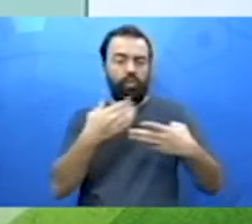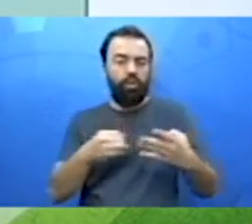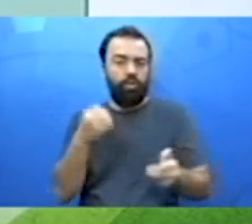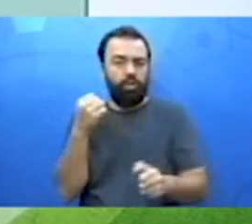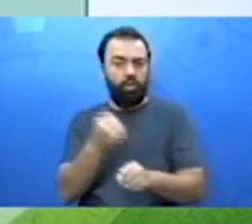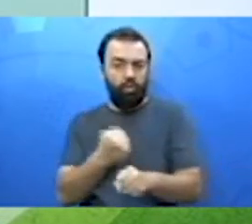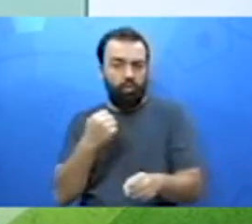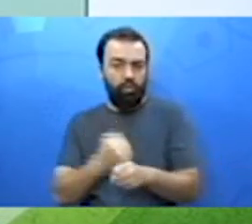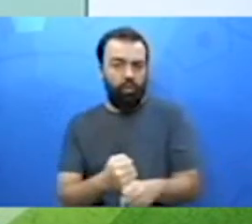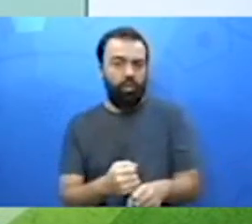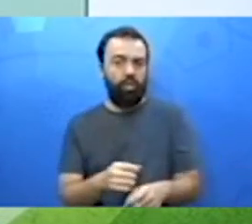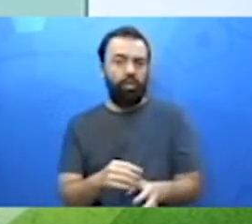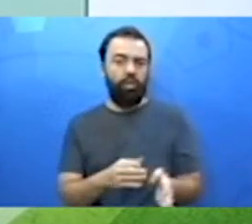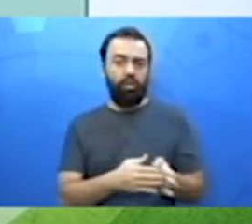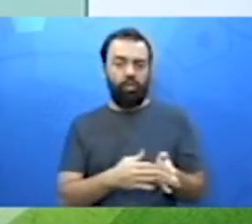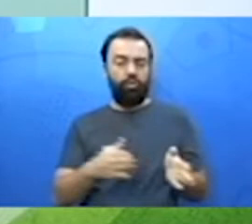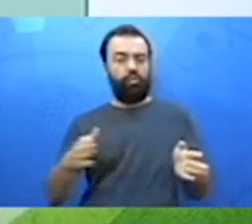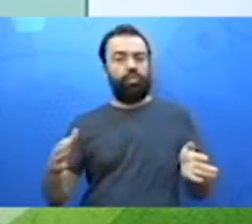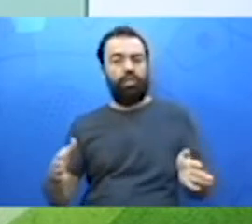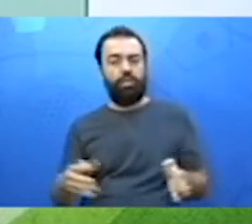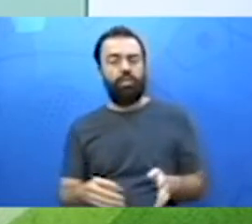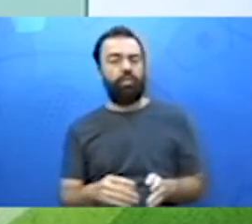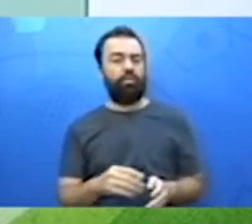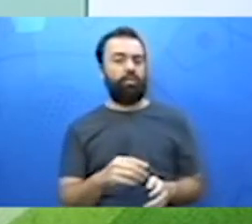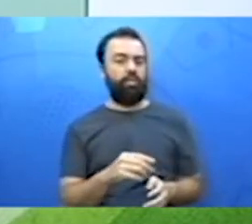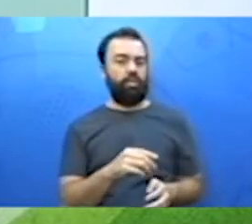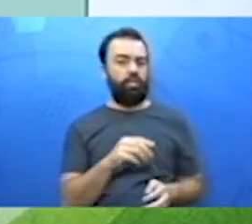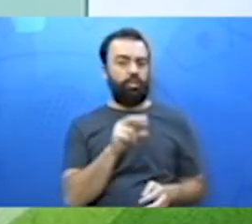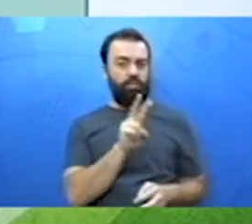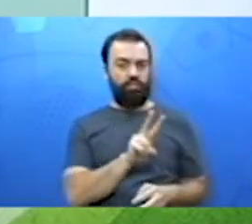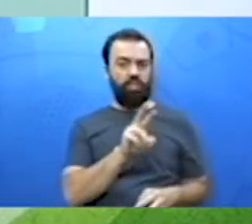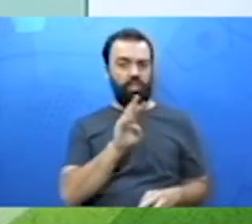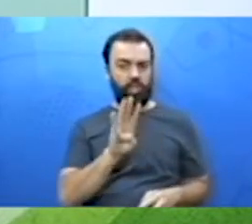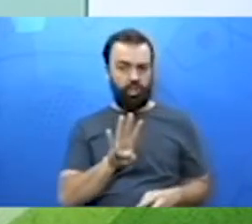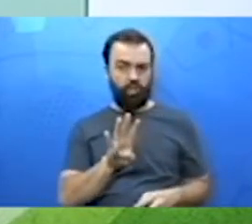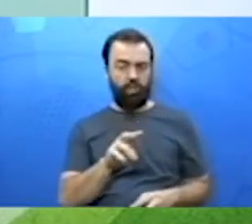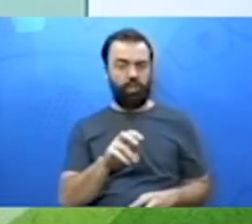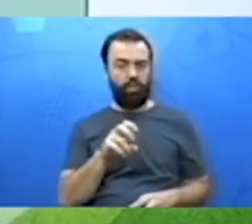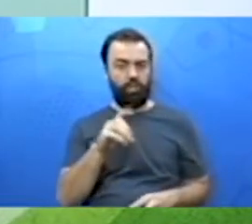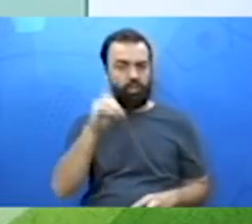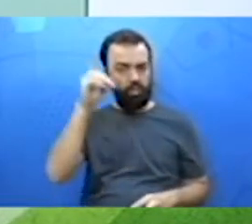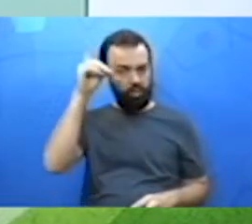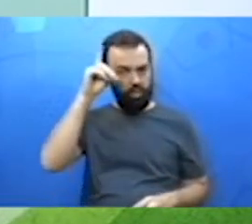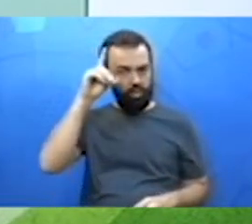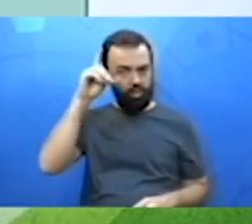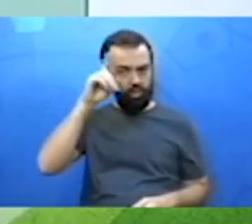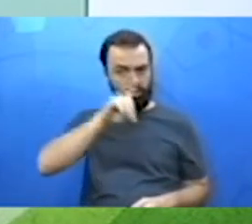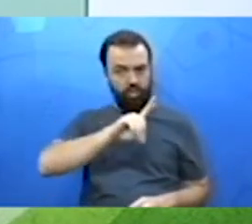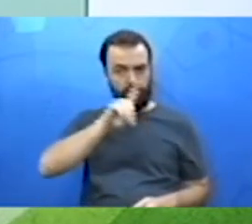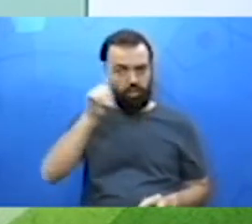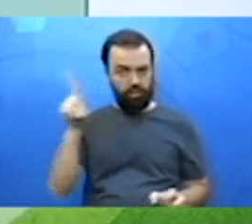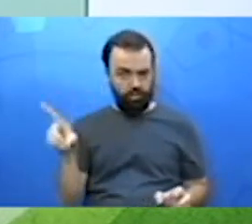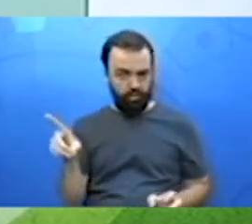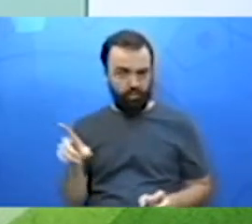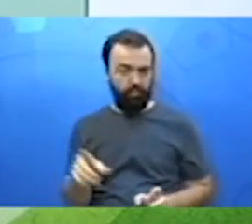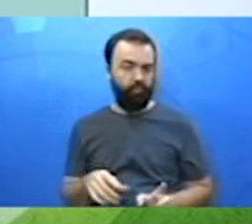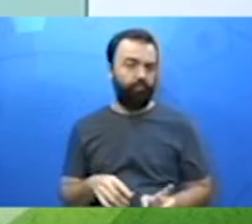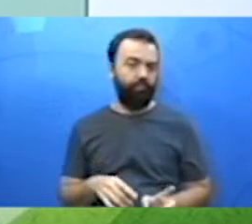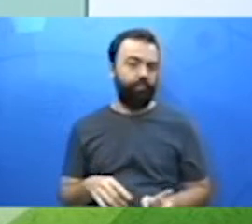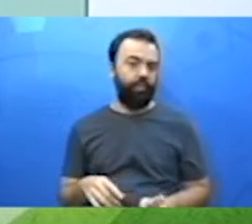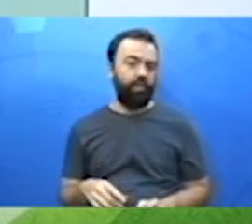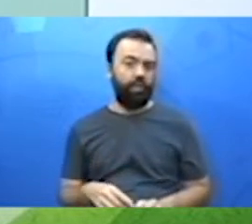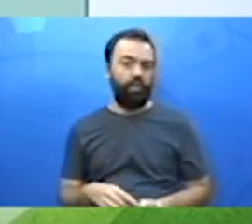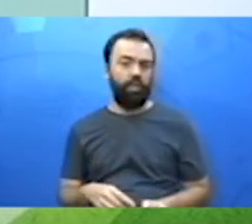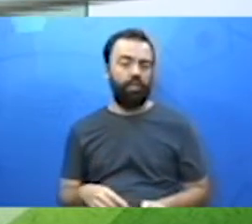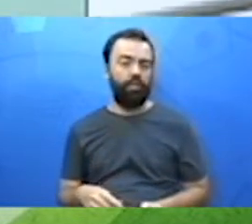Considerando que todos os pedreiros possuem a mesma velocidade, né?